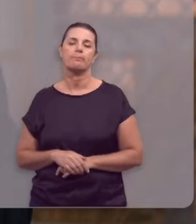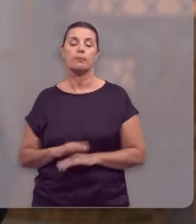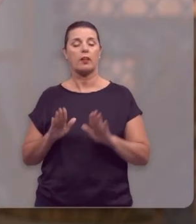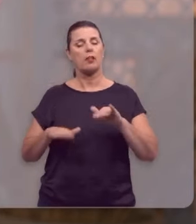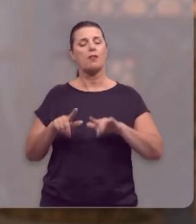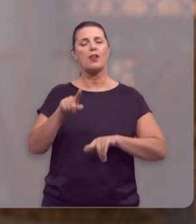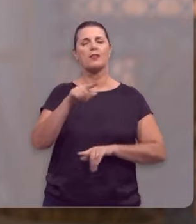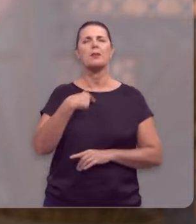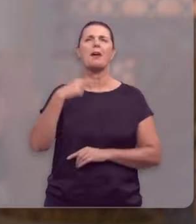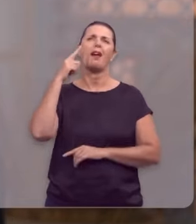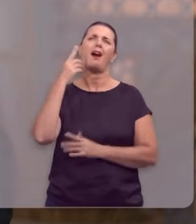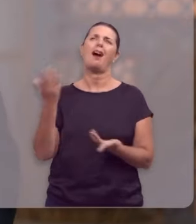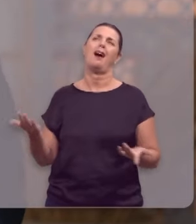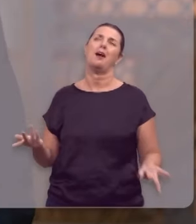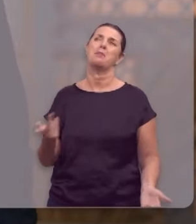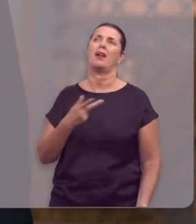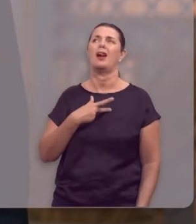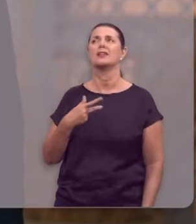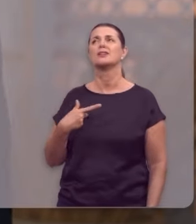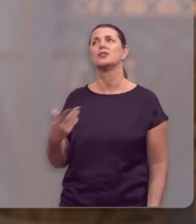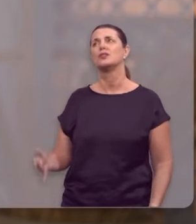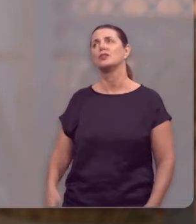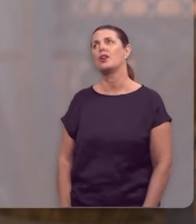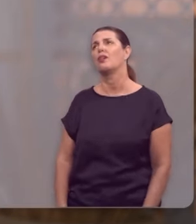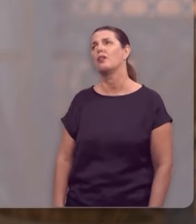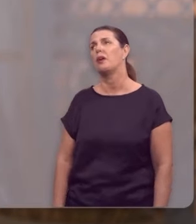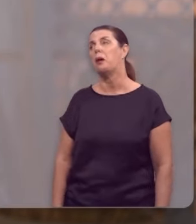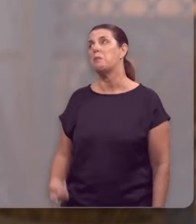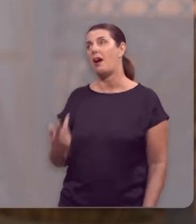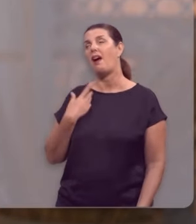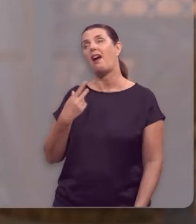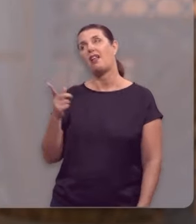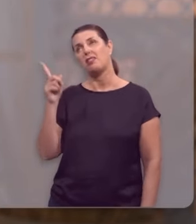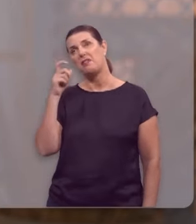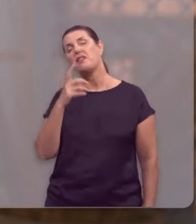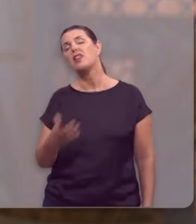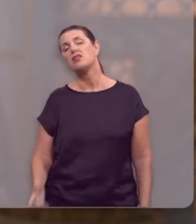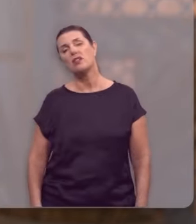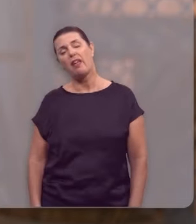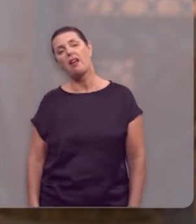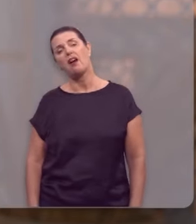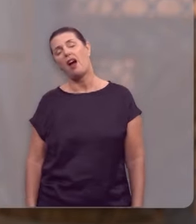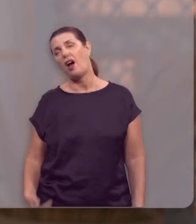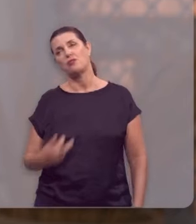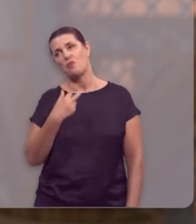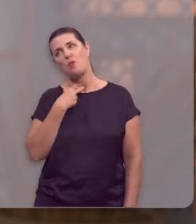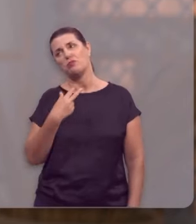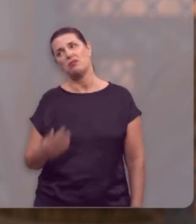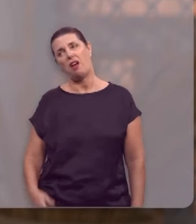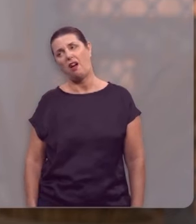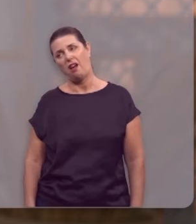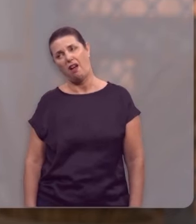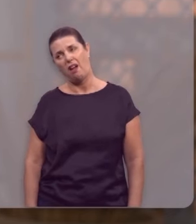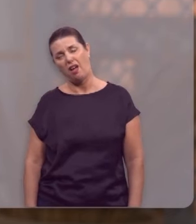Talvez você argumente, ah, pastor, mas aí, aí, aí, aí, está pegando pesado demais, aí eu não dou conta.